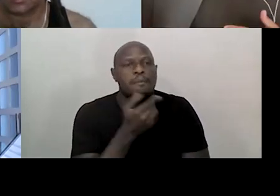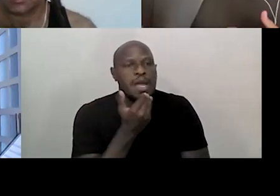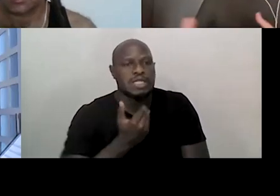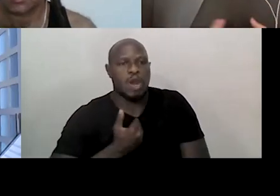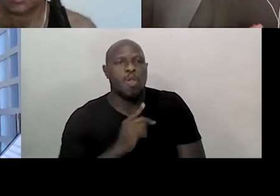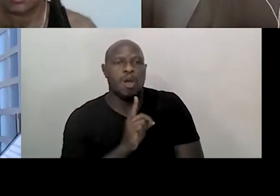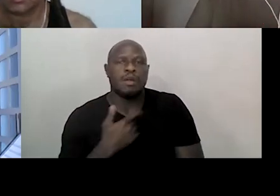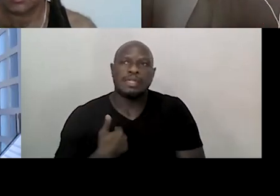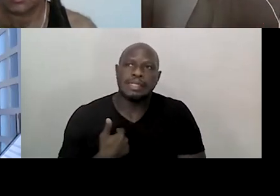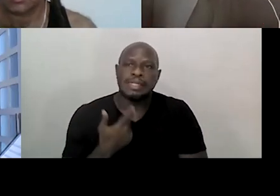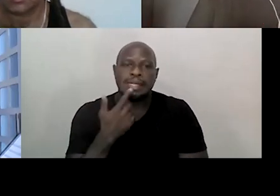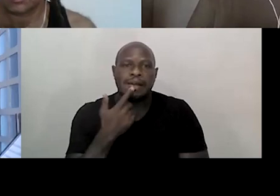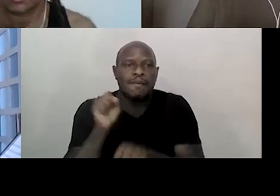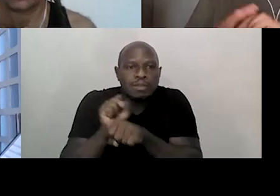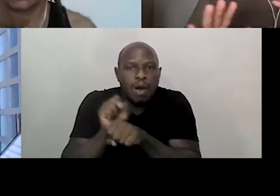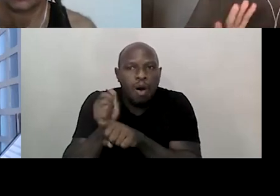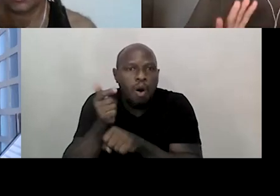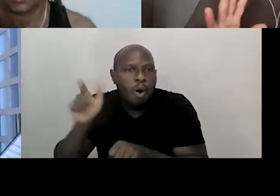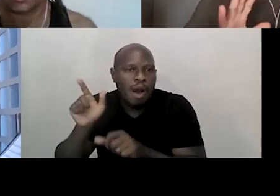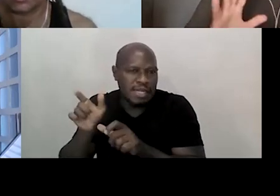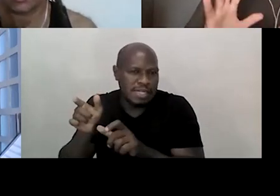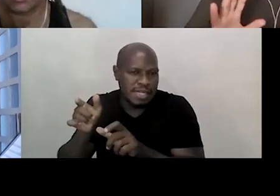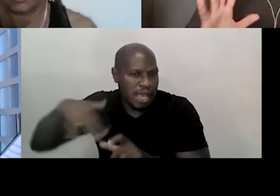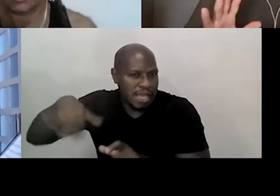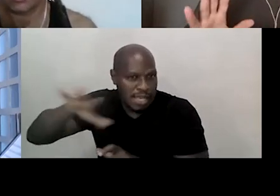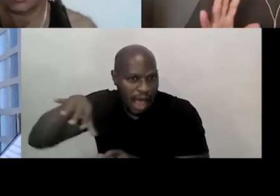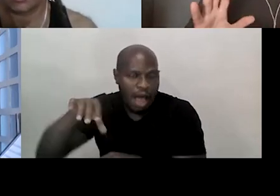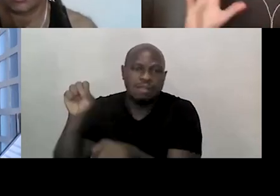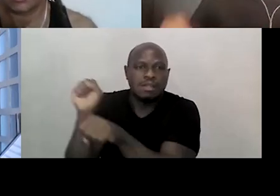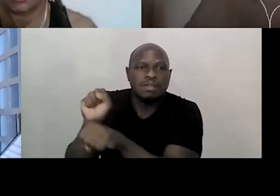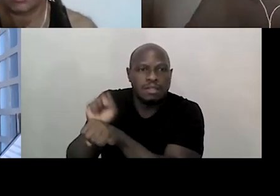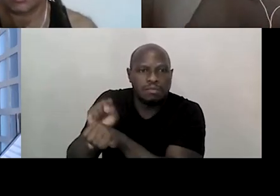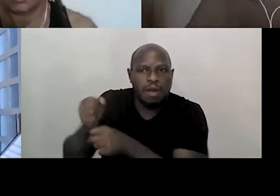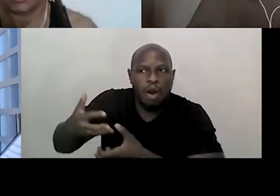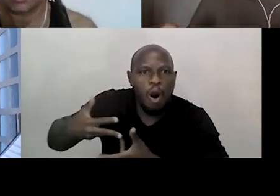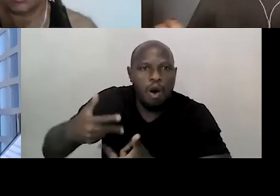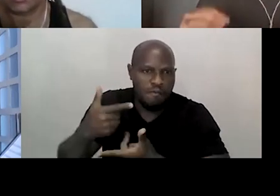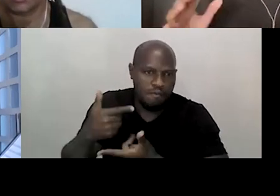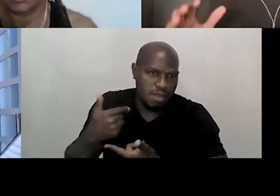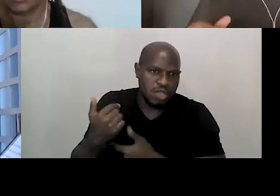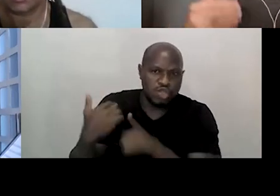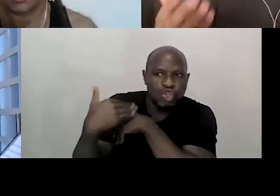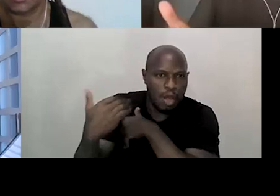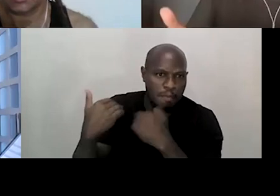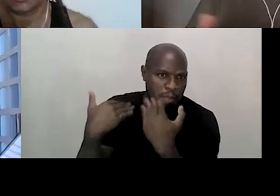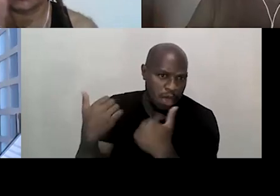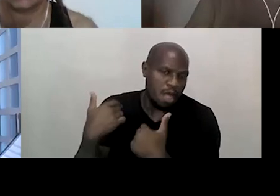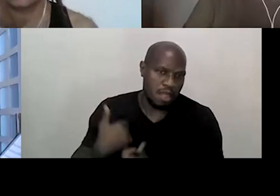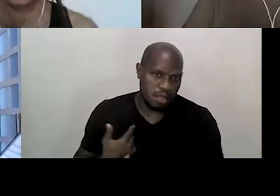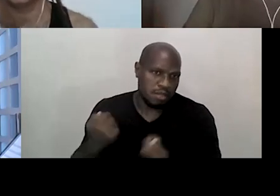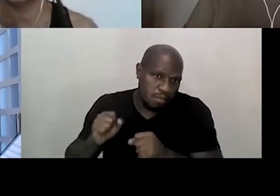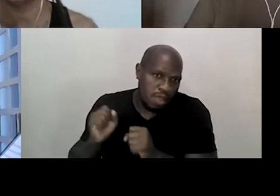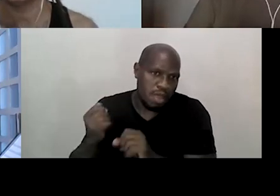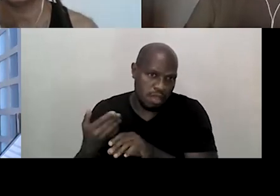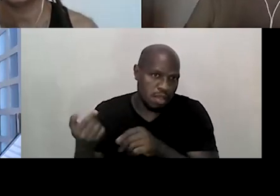ficou na antessala aguardando uma convocação, aguardando um chamado, um toque que a gente pudesse